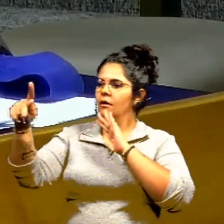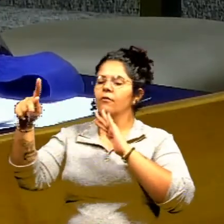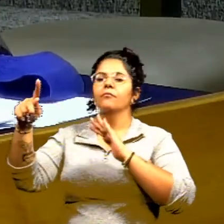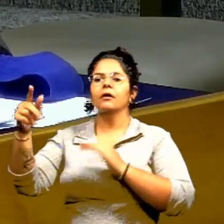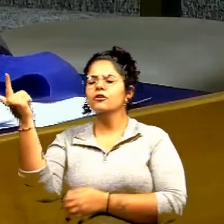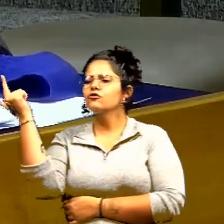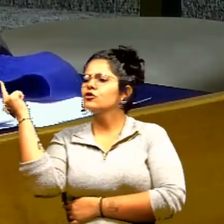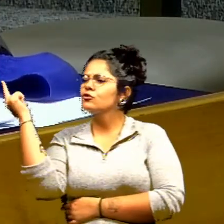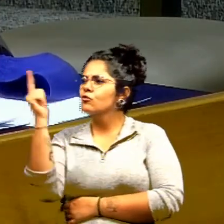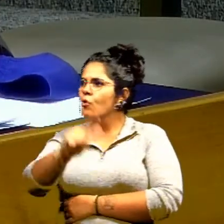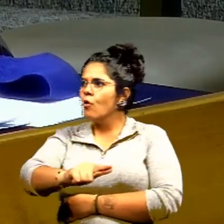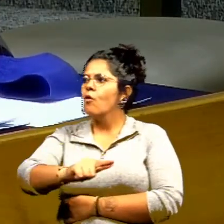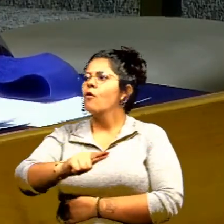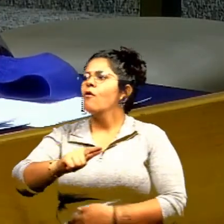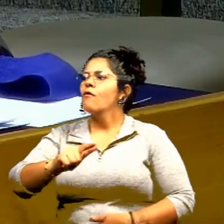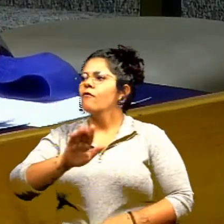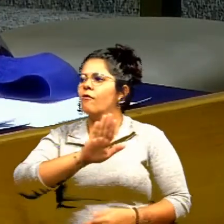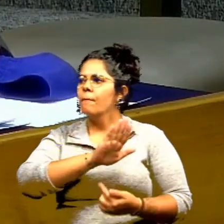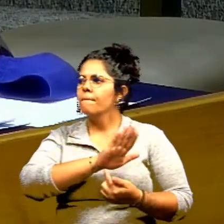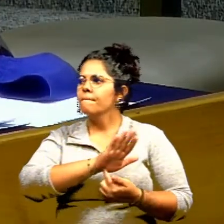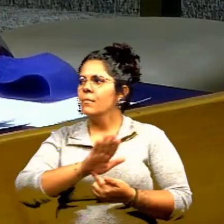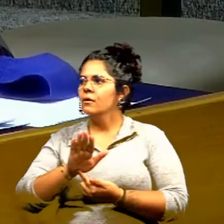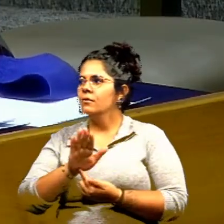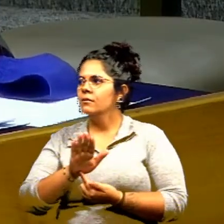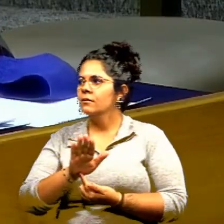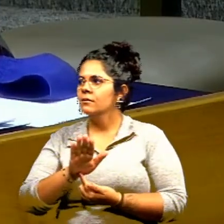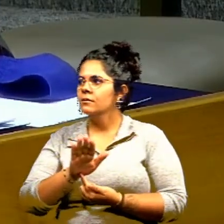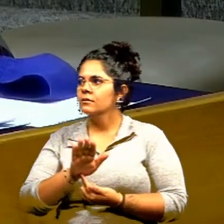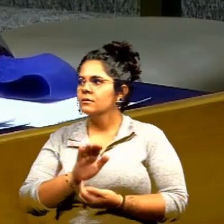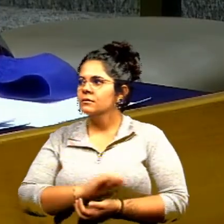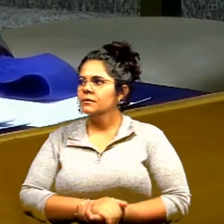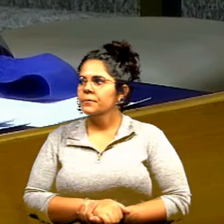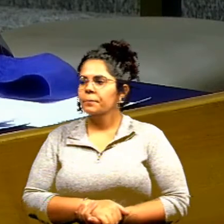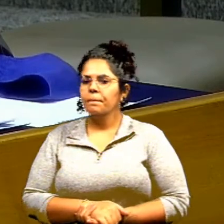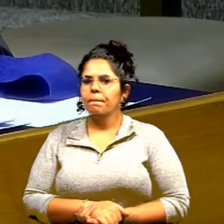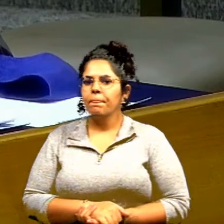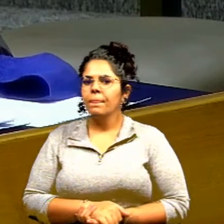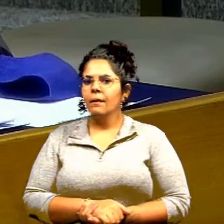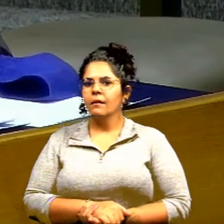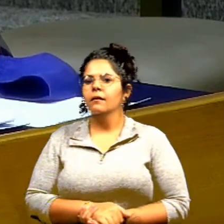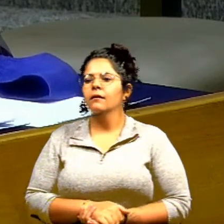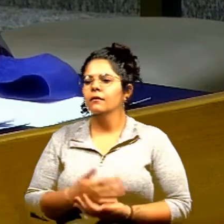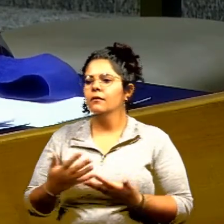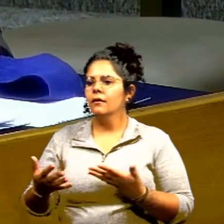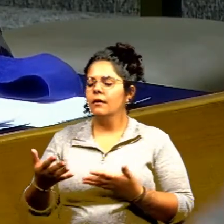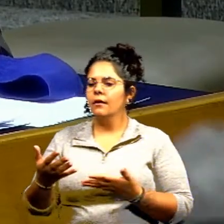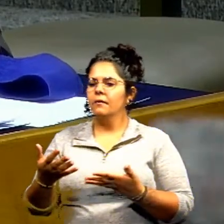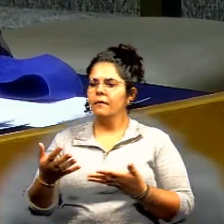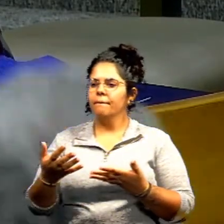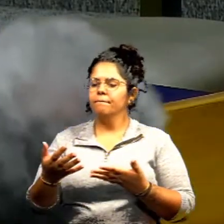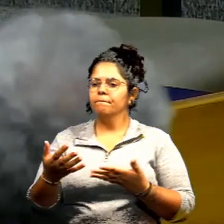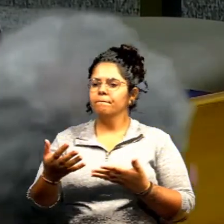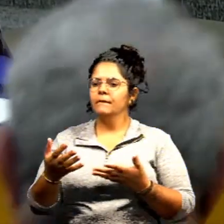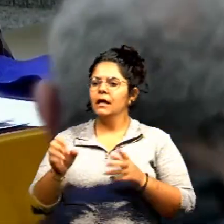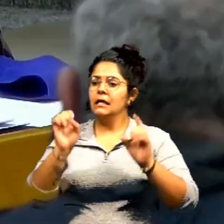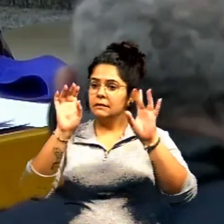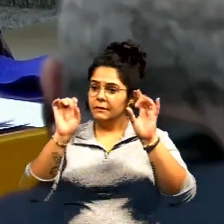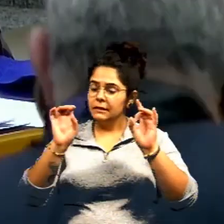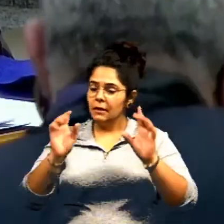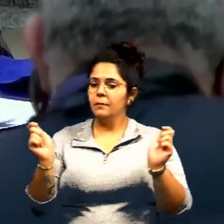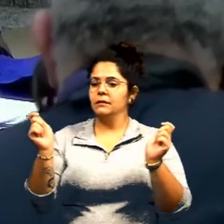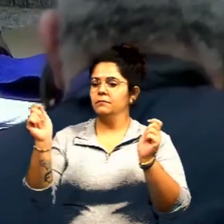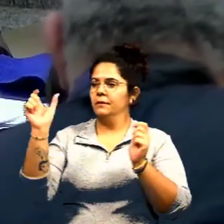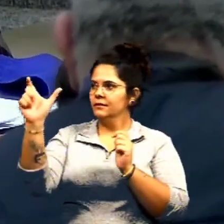o senhor mais uma vez mostra o que veio fazer nessa casa legislar em favor da população em especial daquele que mais